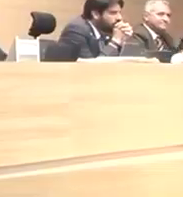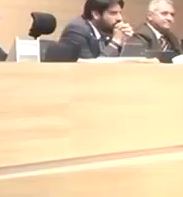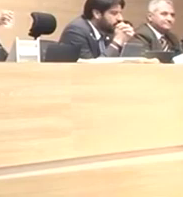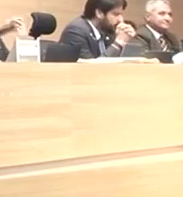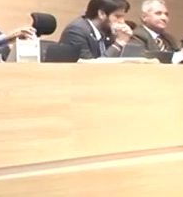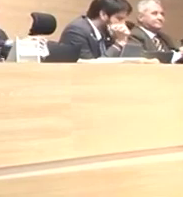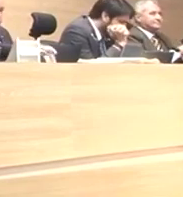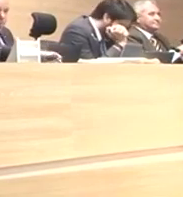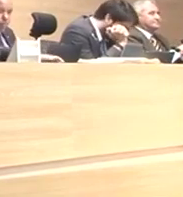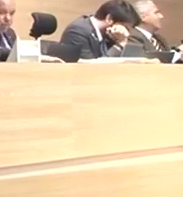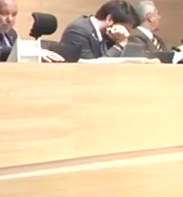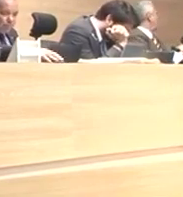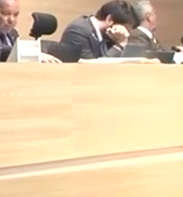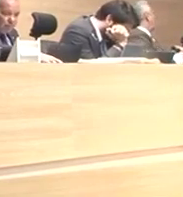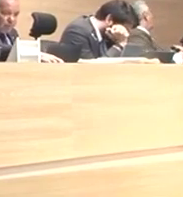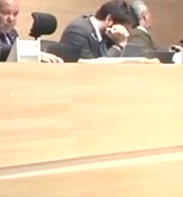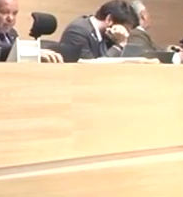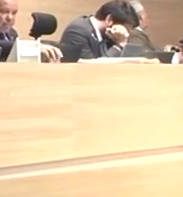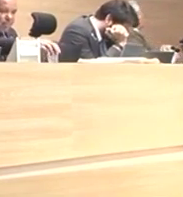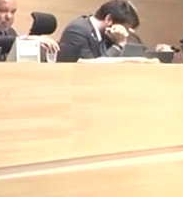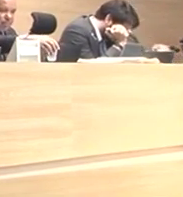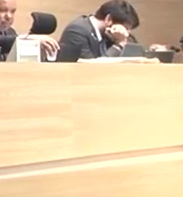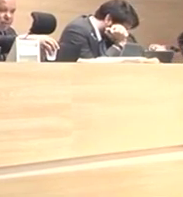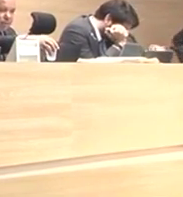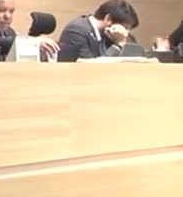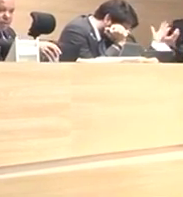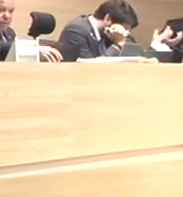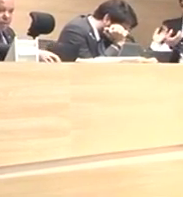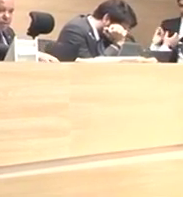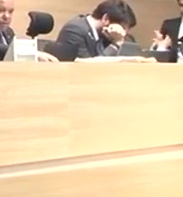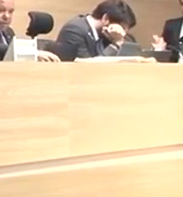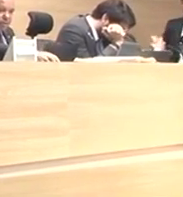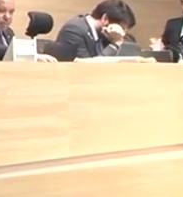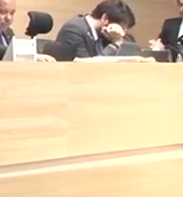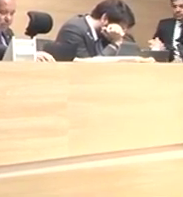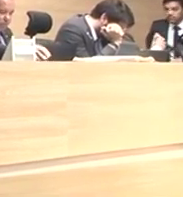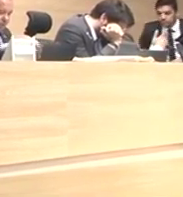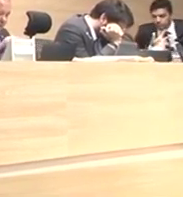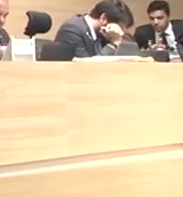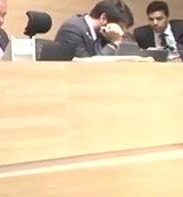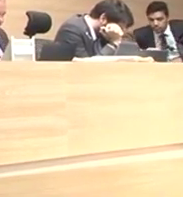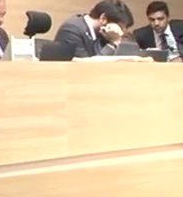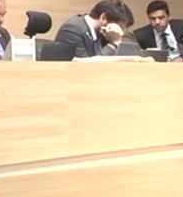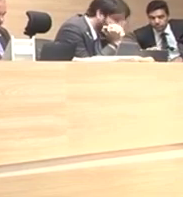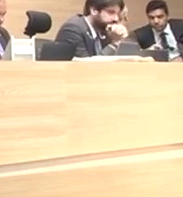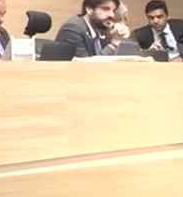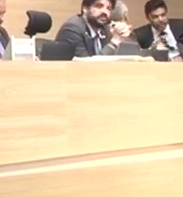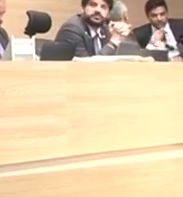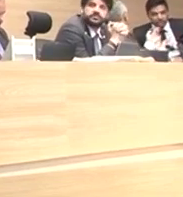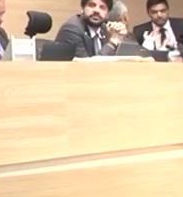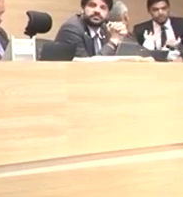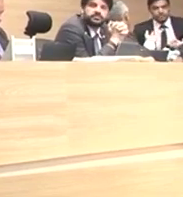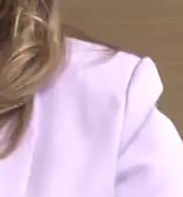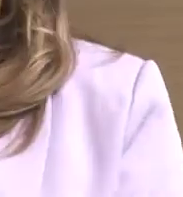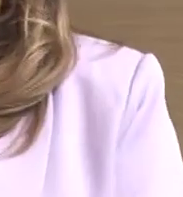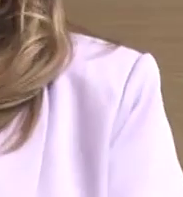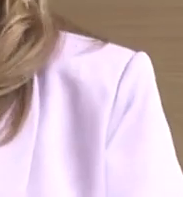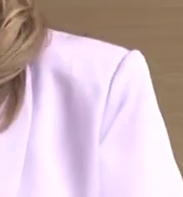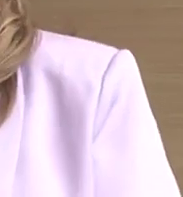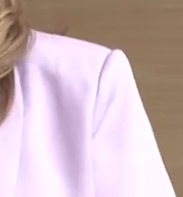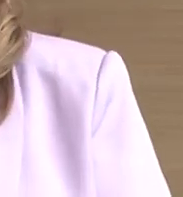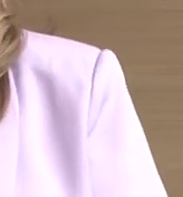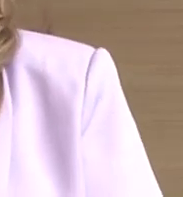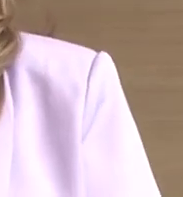A necessidade imediata de ampliação das delegacias especializadas da mulher em Pernambuco foi defendida pela